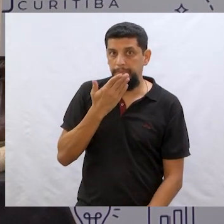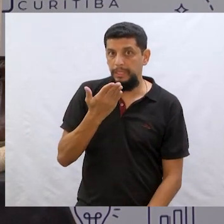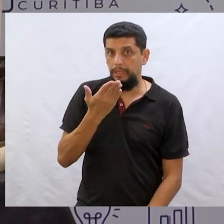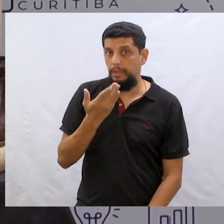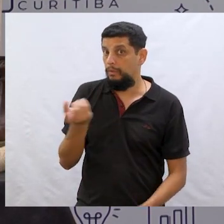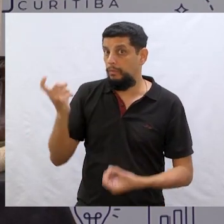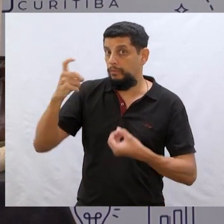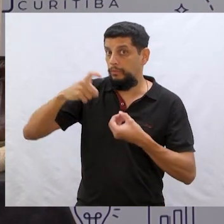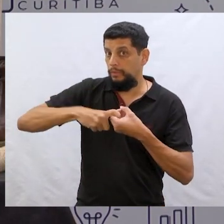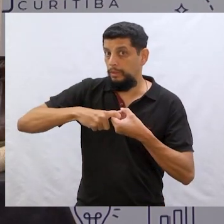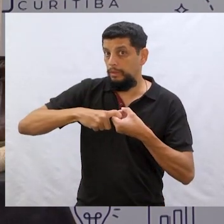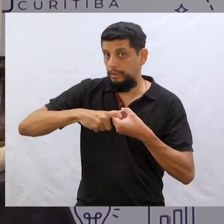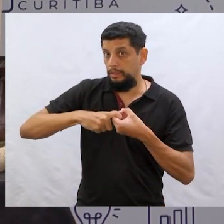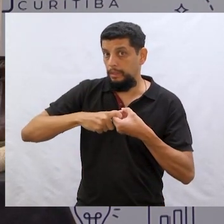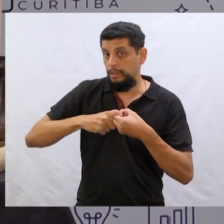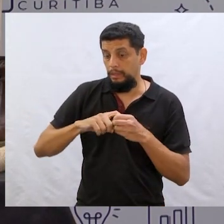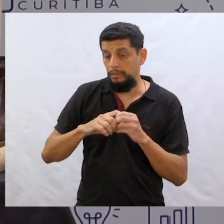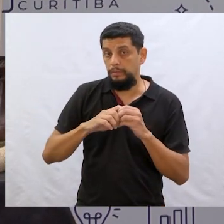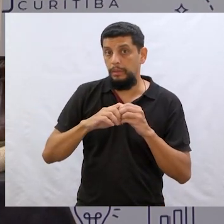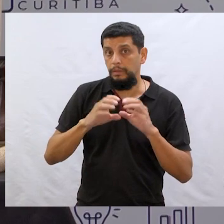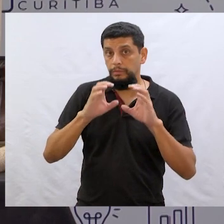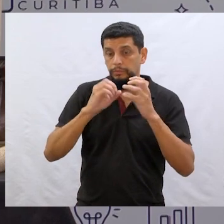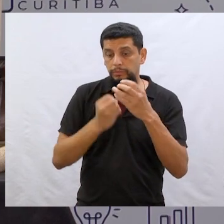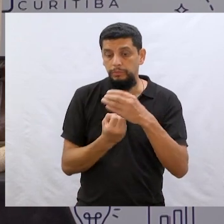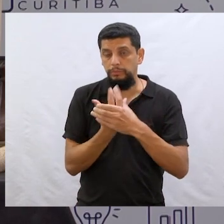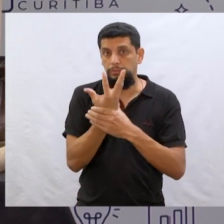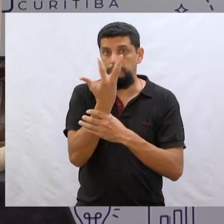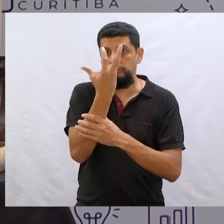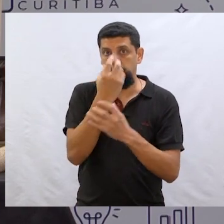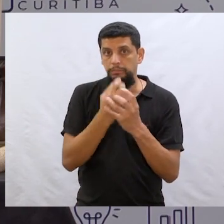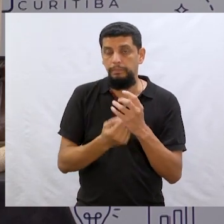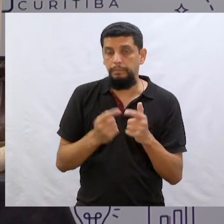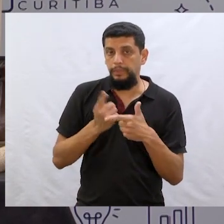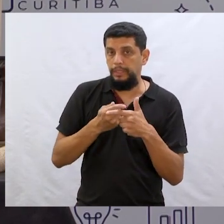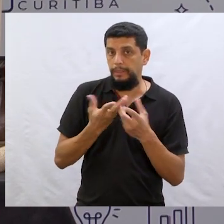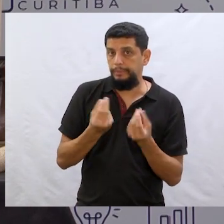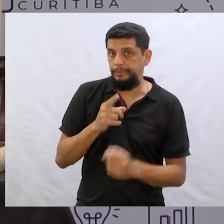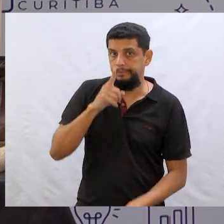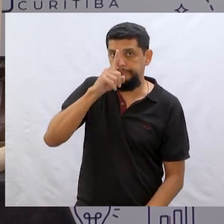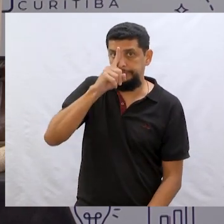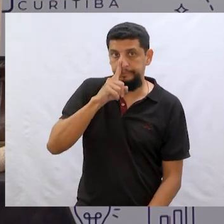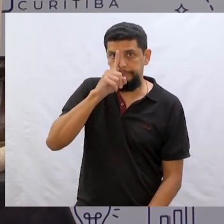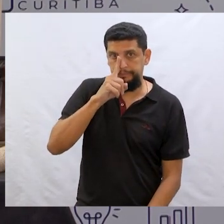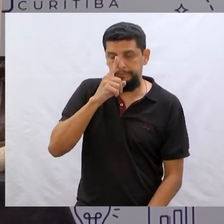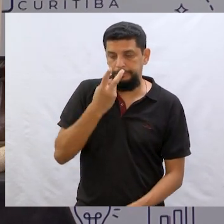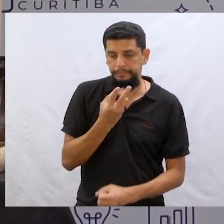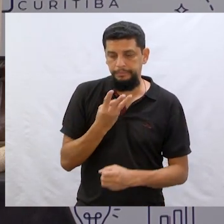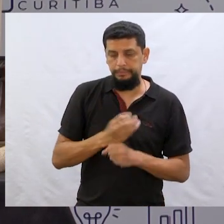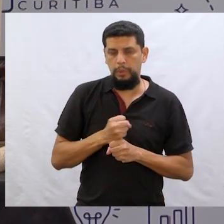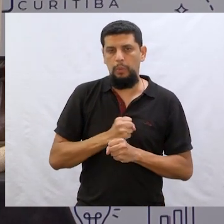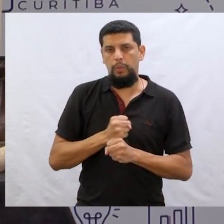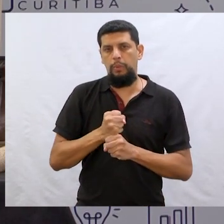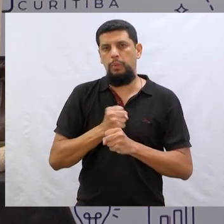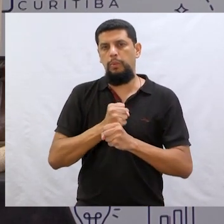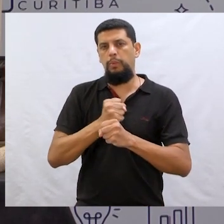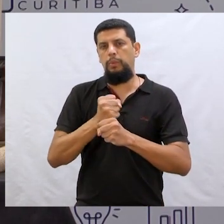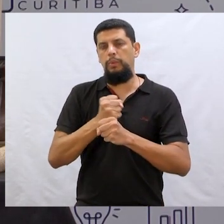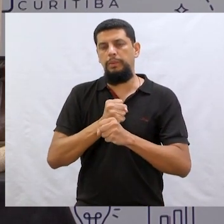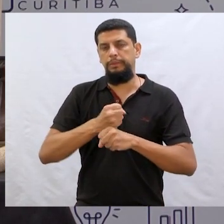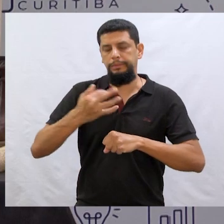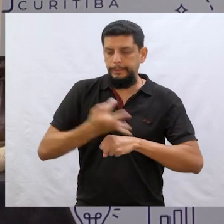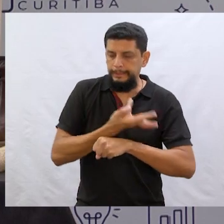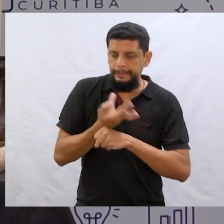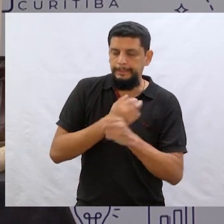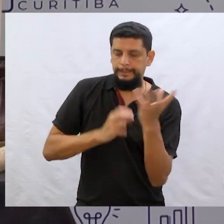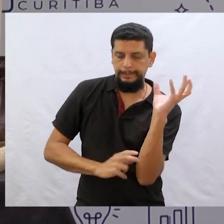ele não voltasse para lá, porque era muito perigoso. João não tinha jeito. Três anos depois, com aquele pé de feijão ali, ele não aguentou e